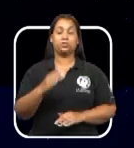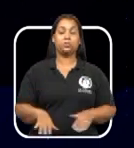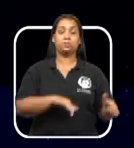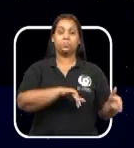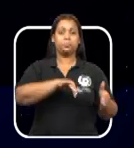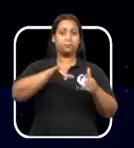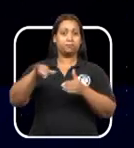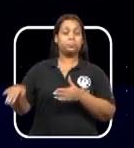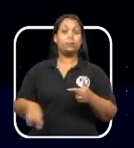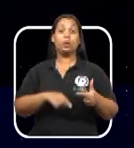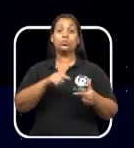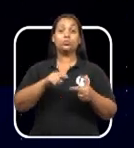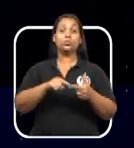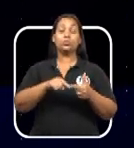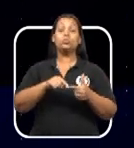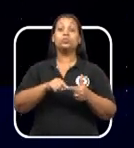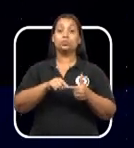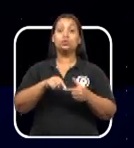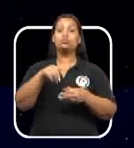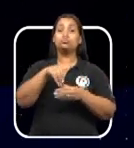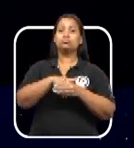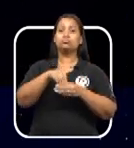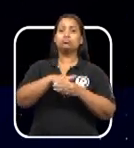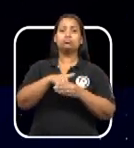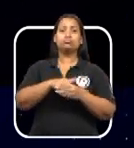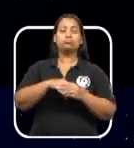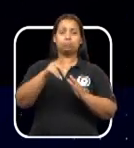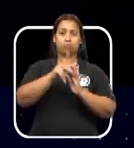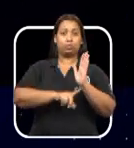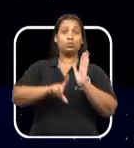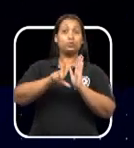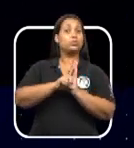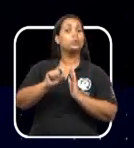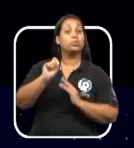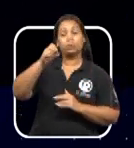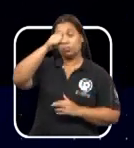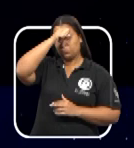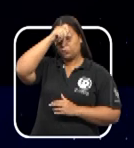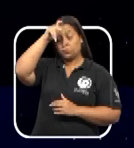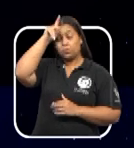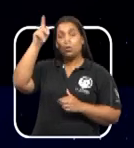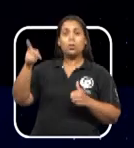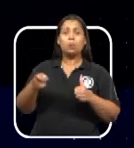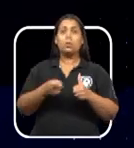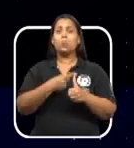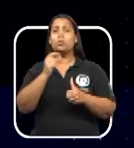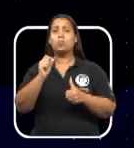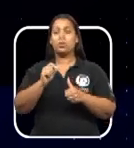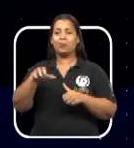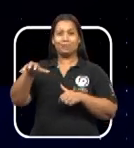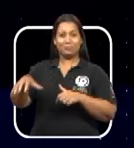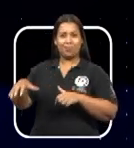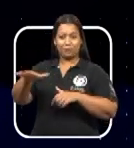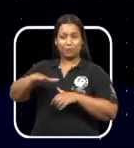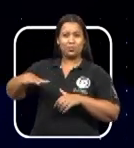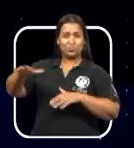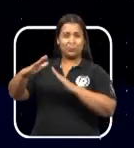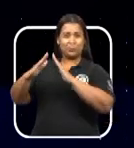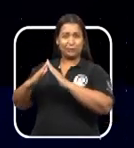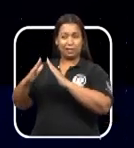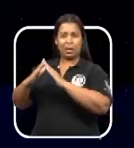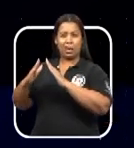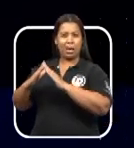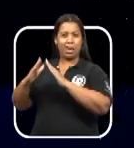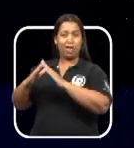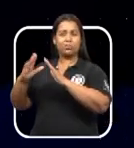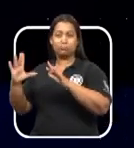parecer positivo a dois projetos de lei da Prefeitura. O primeiro desafeta imóvel no Parque São Miguel para integrá-lo